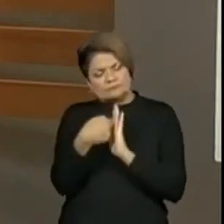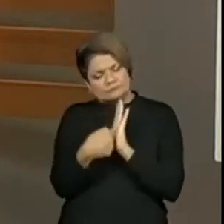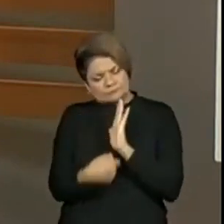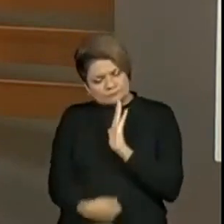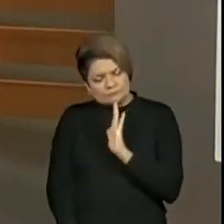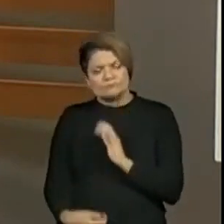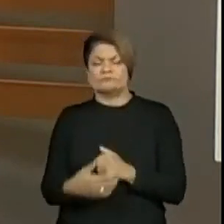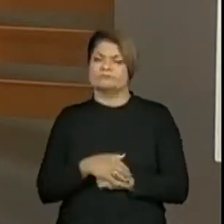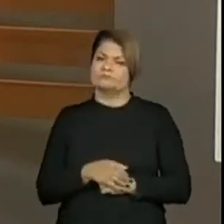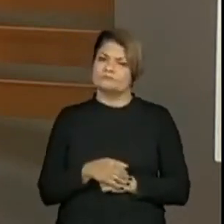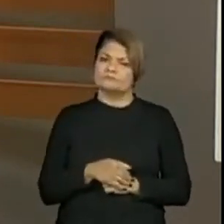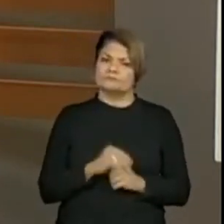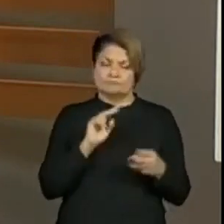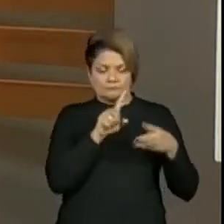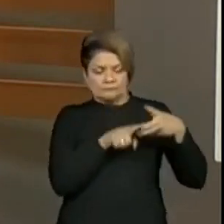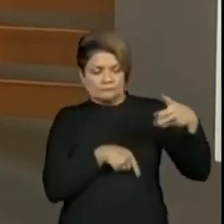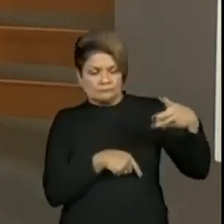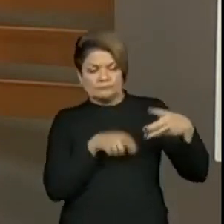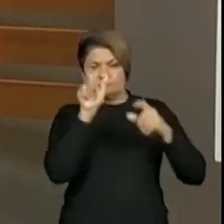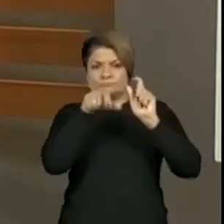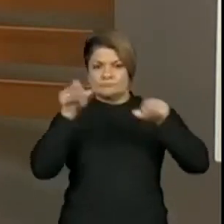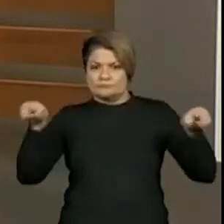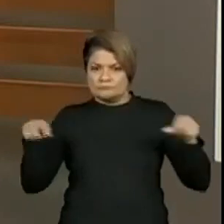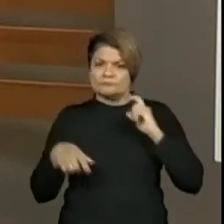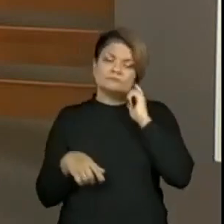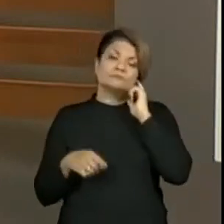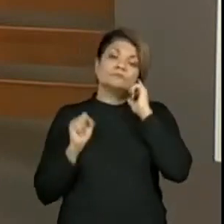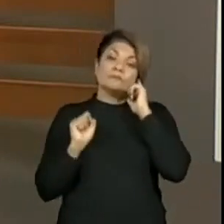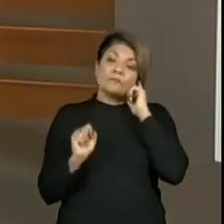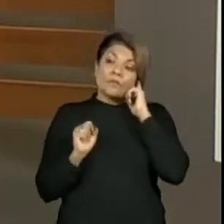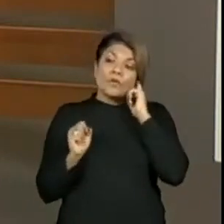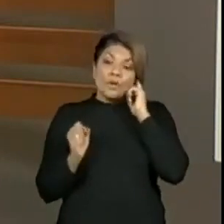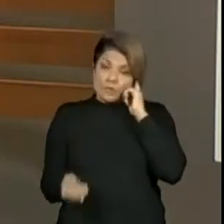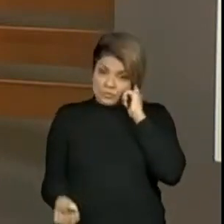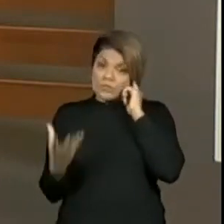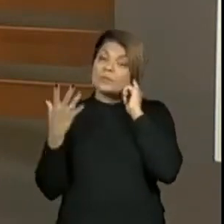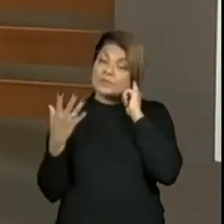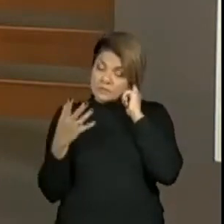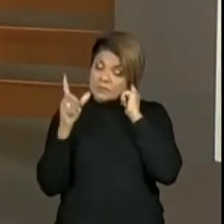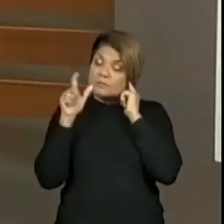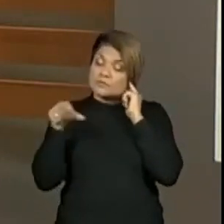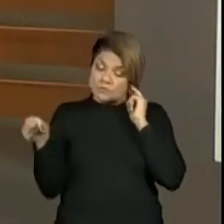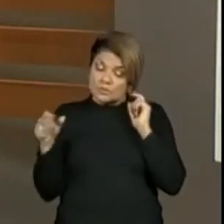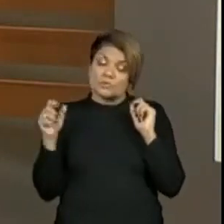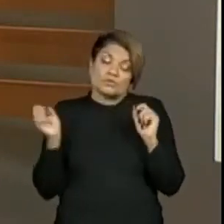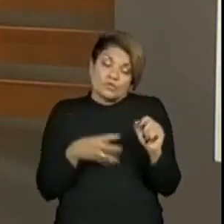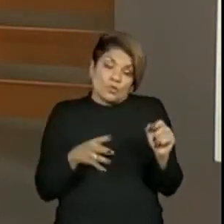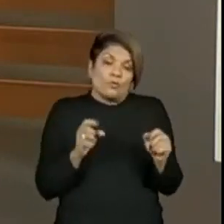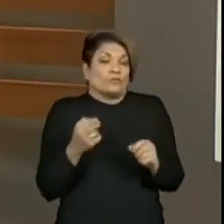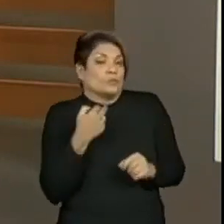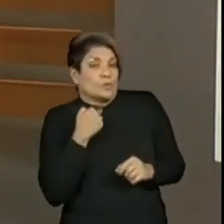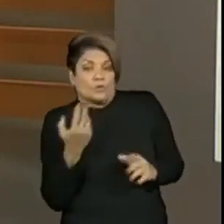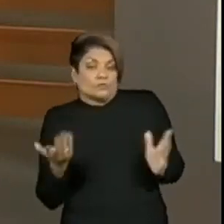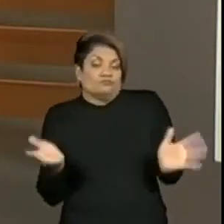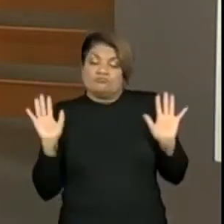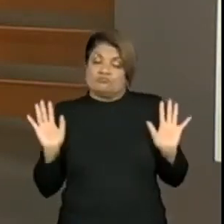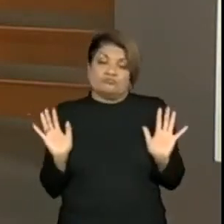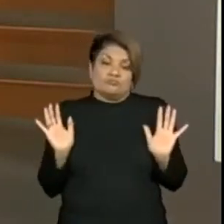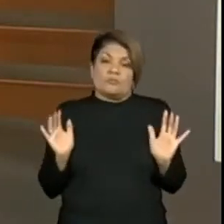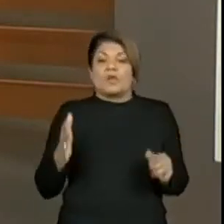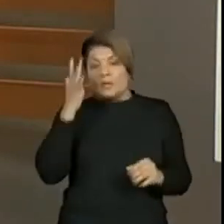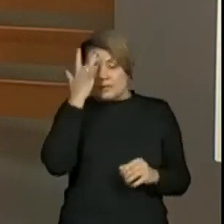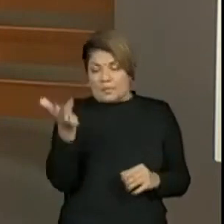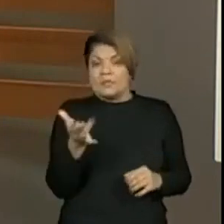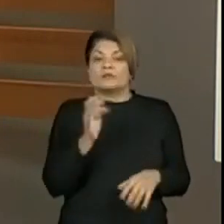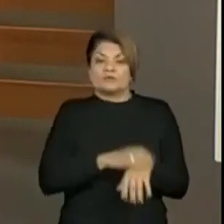do duendes, de repente duendes, pode aparecer personagem novo, pode? Traz, porque daí eles interagem e amanhã a gente